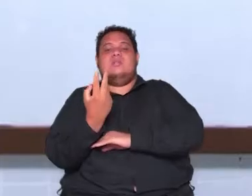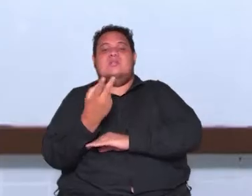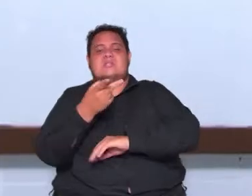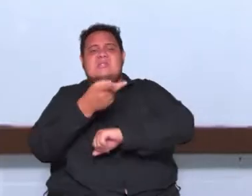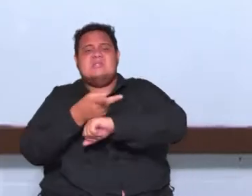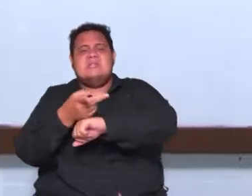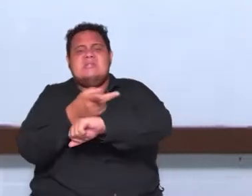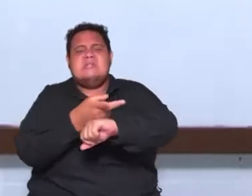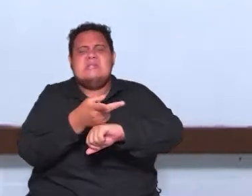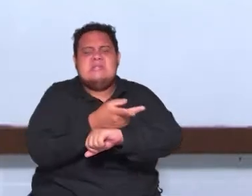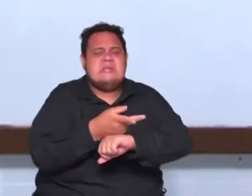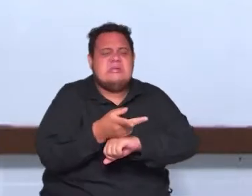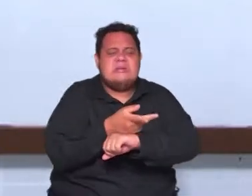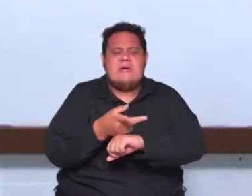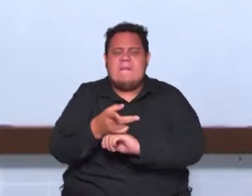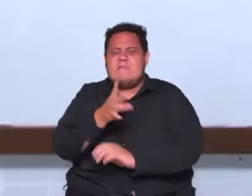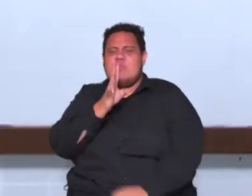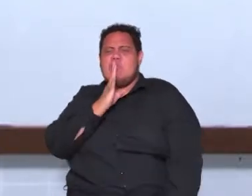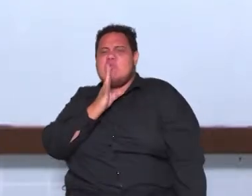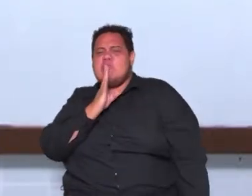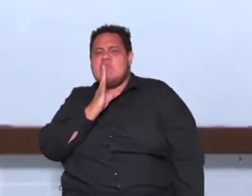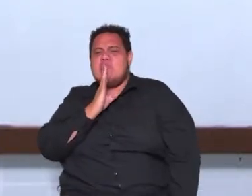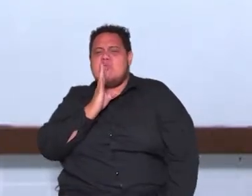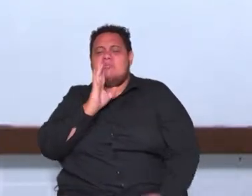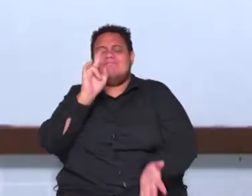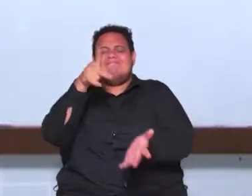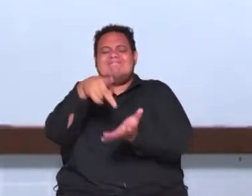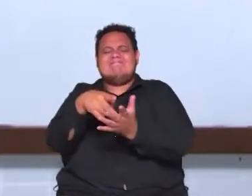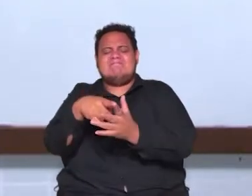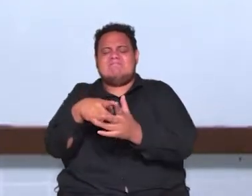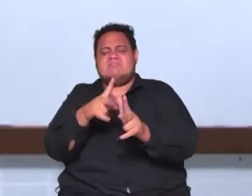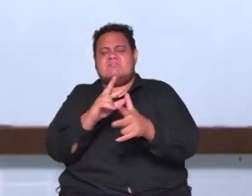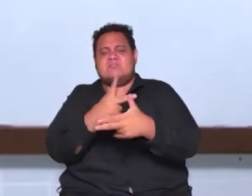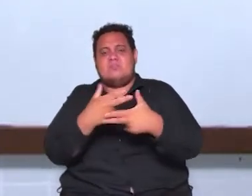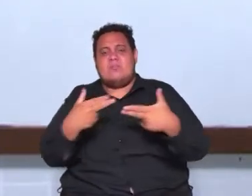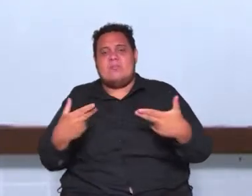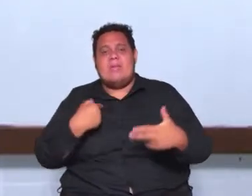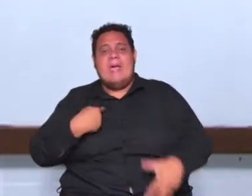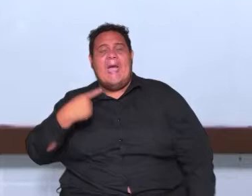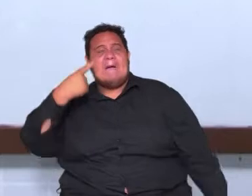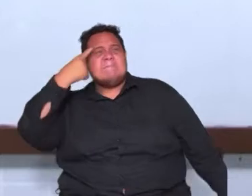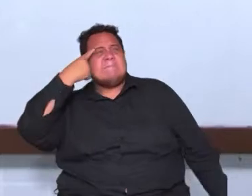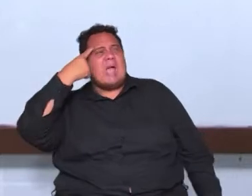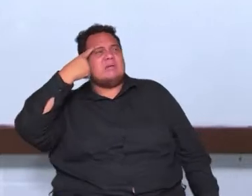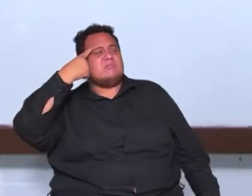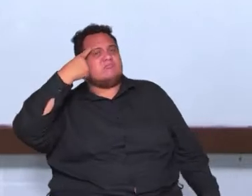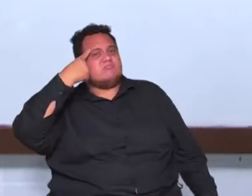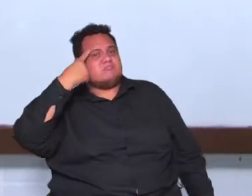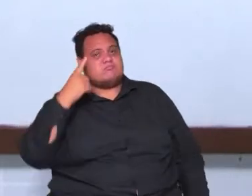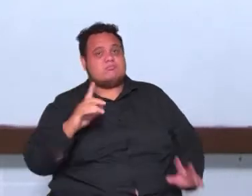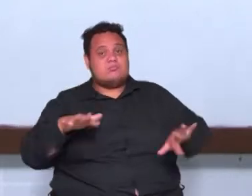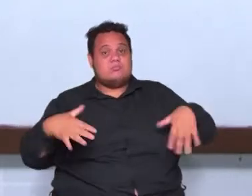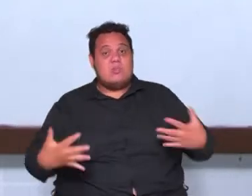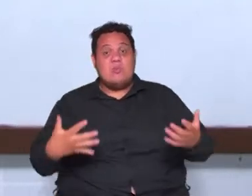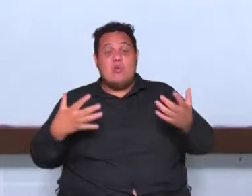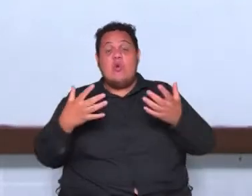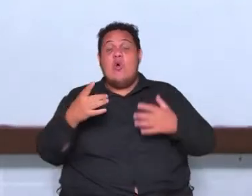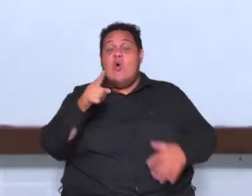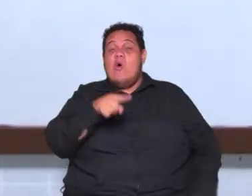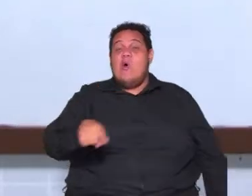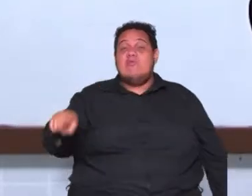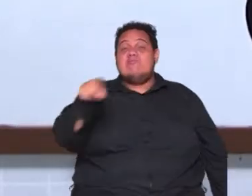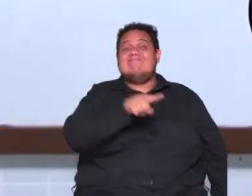pelo conhecimento a busca pela lógica das coisas esse é o pensamento racional tá então quando você